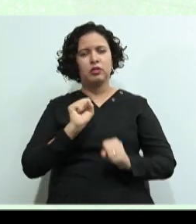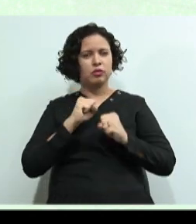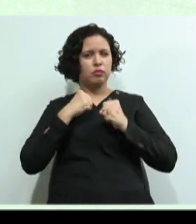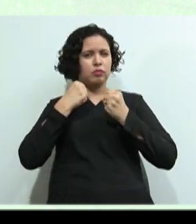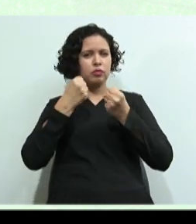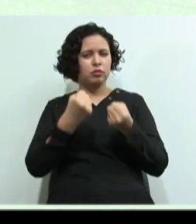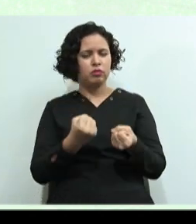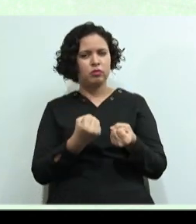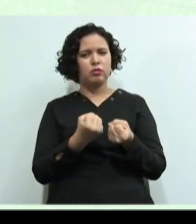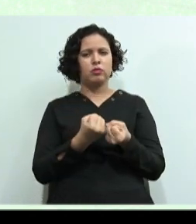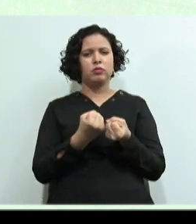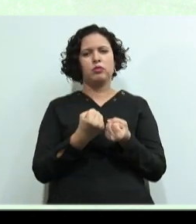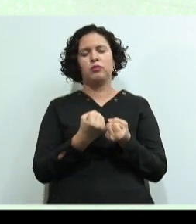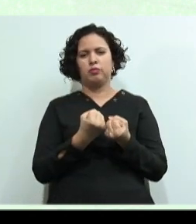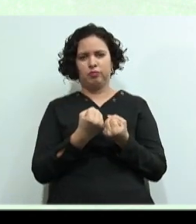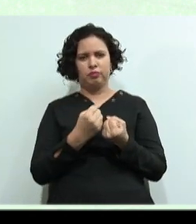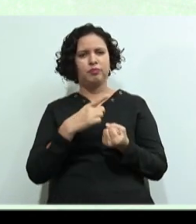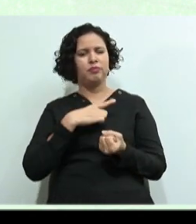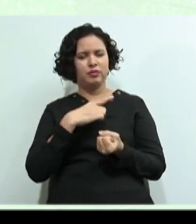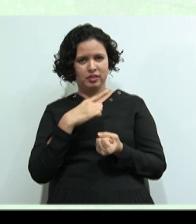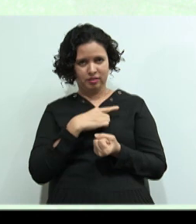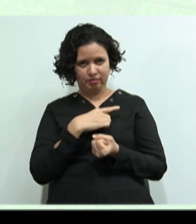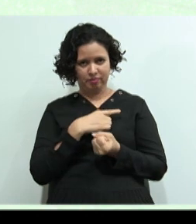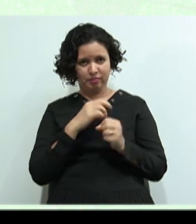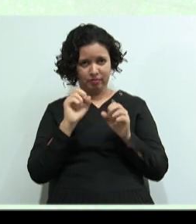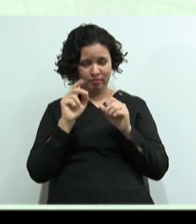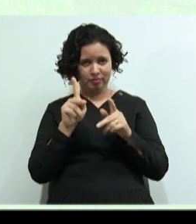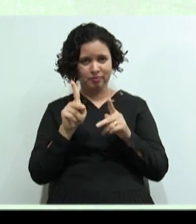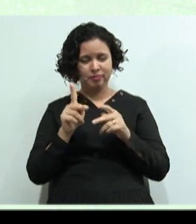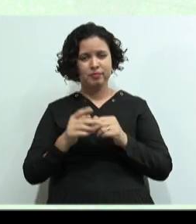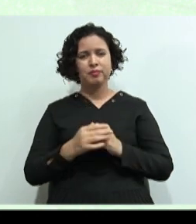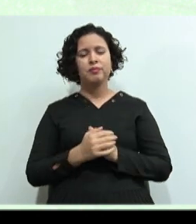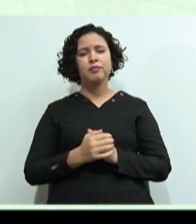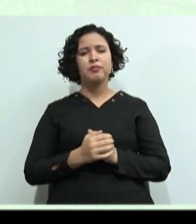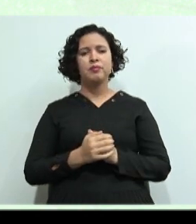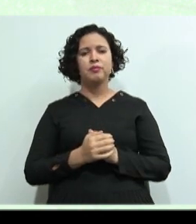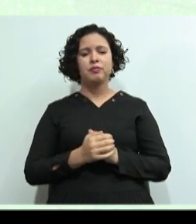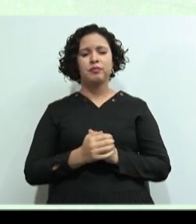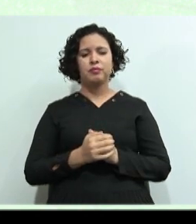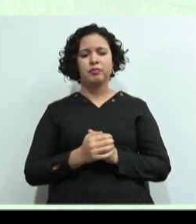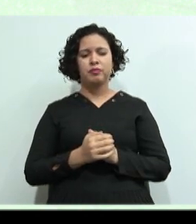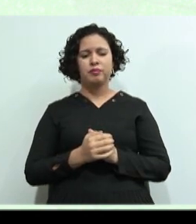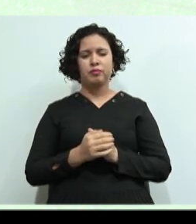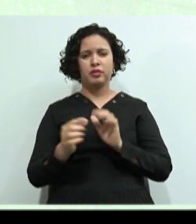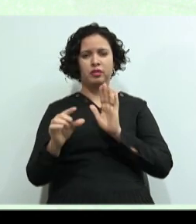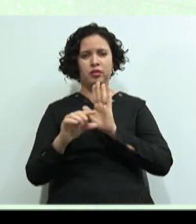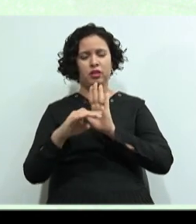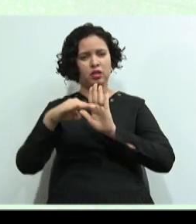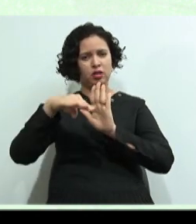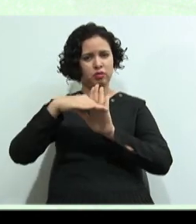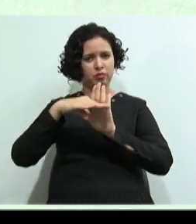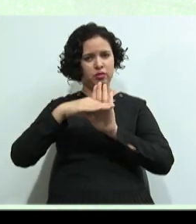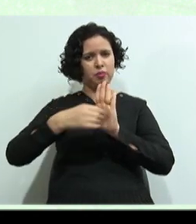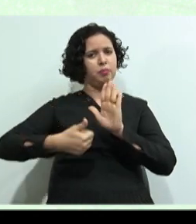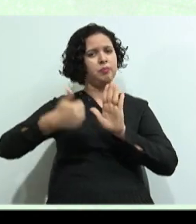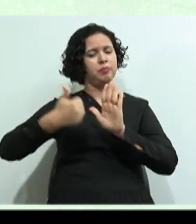propostas E que não são avaliativas Na primeira unidade Nós iremos Trabalhar